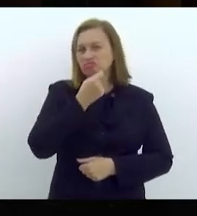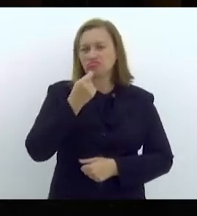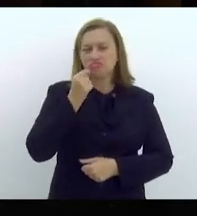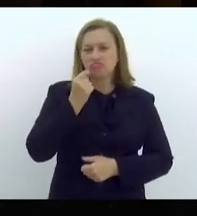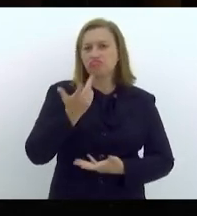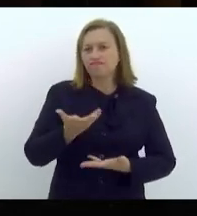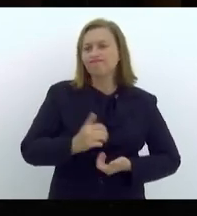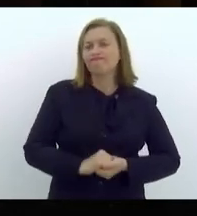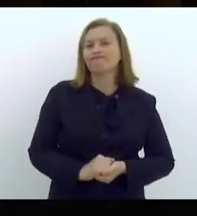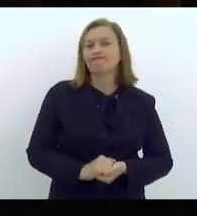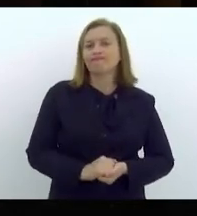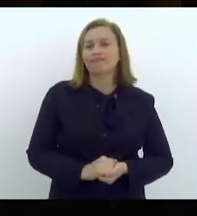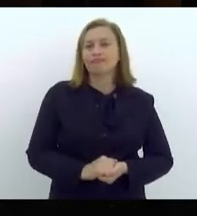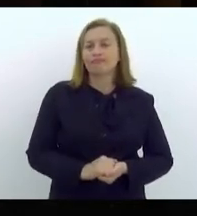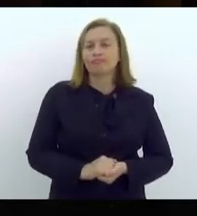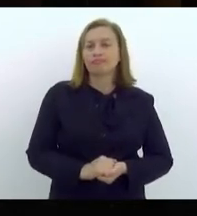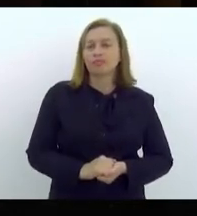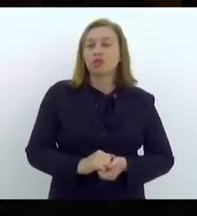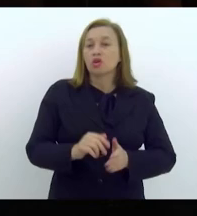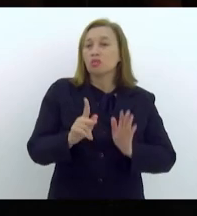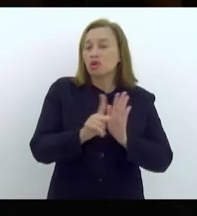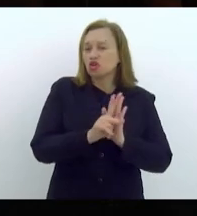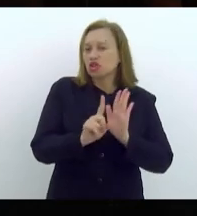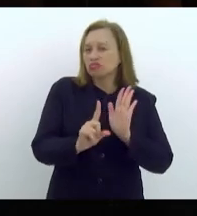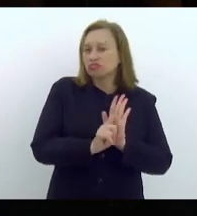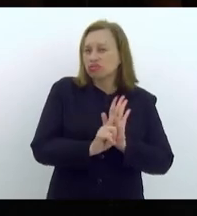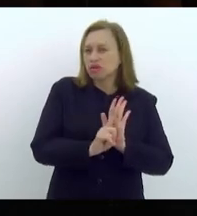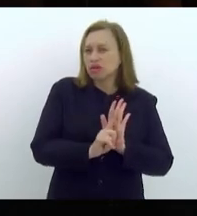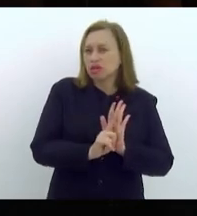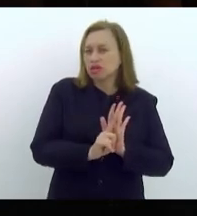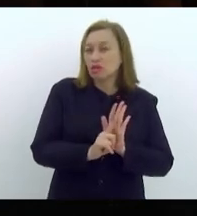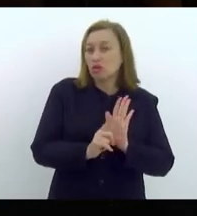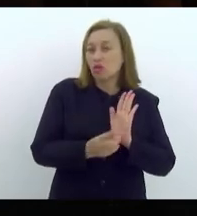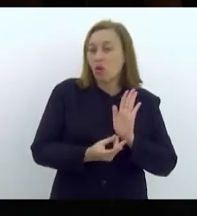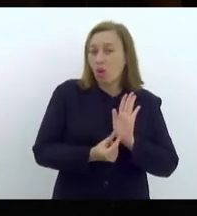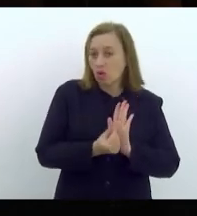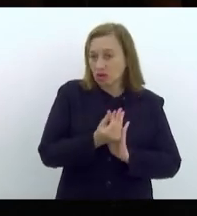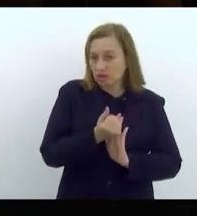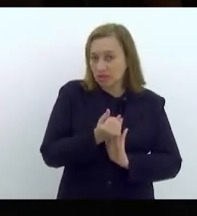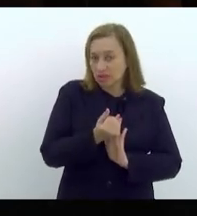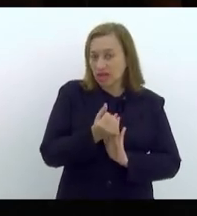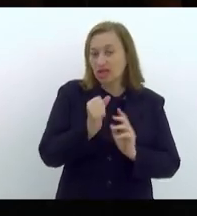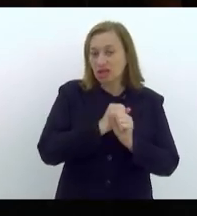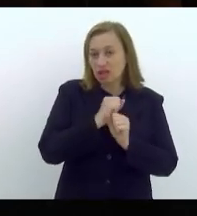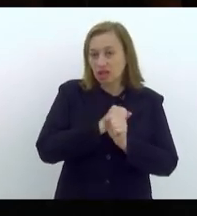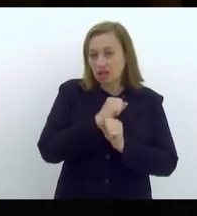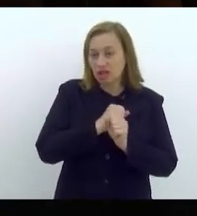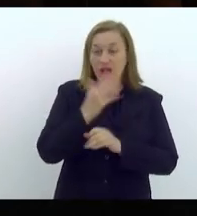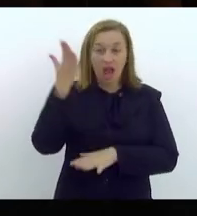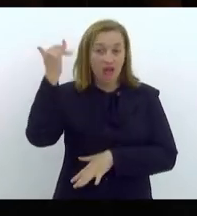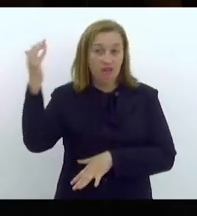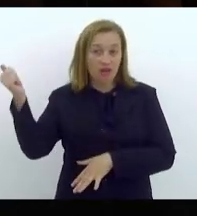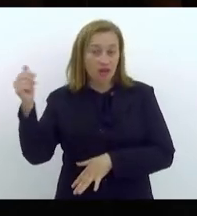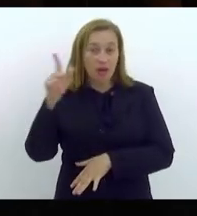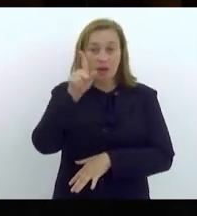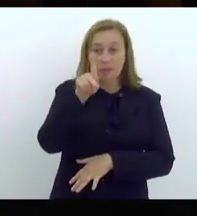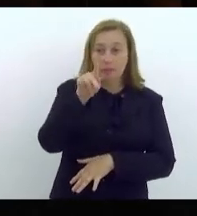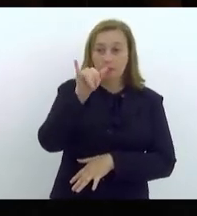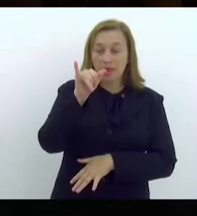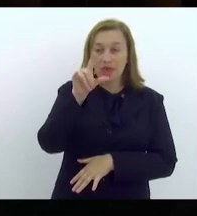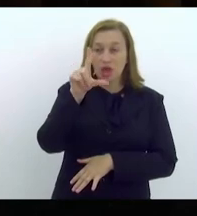o projeto de lei orçamentário anual, a famosa PILOA,